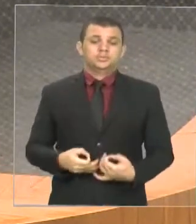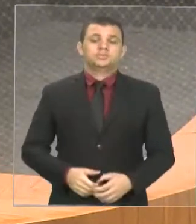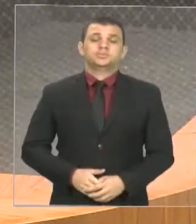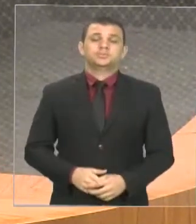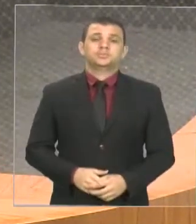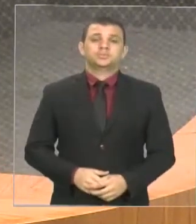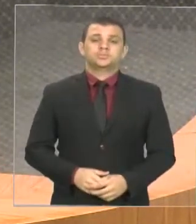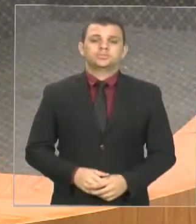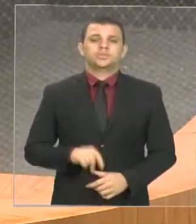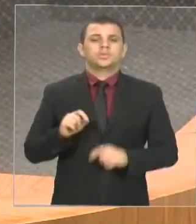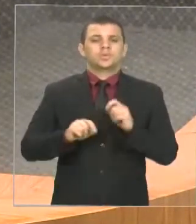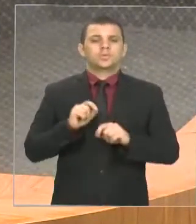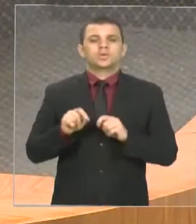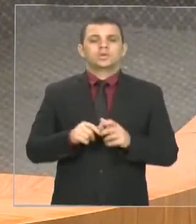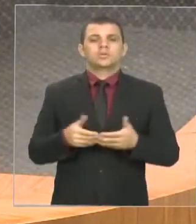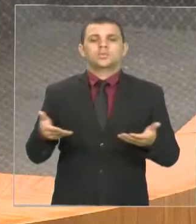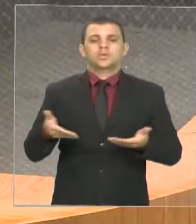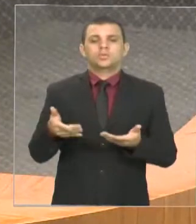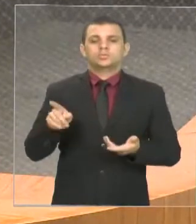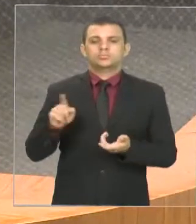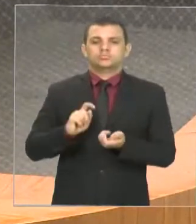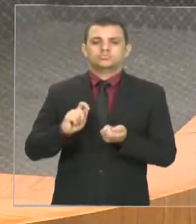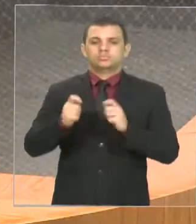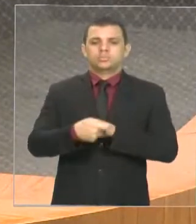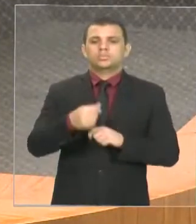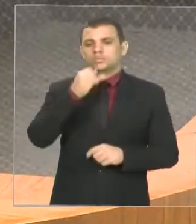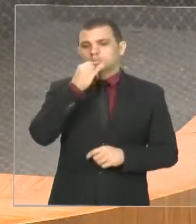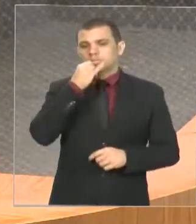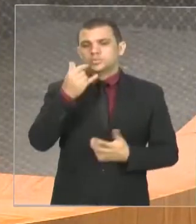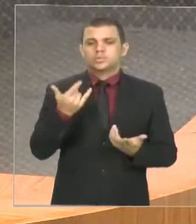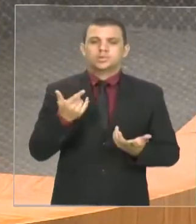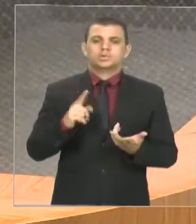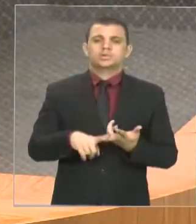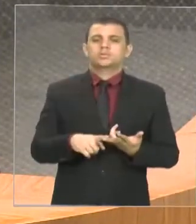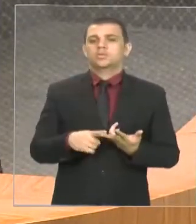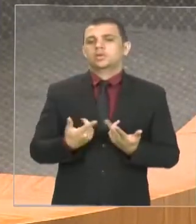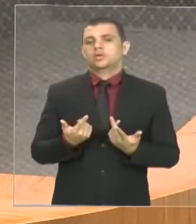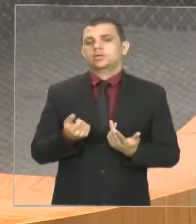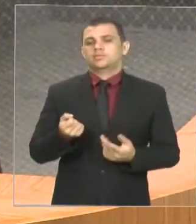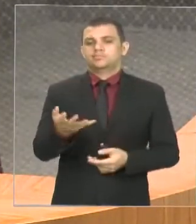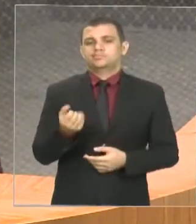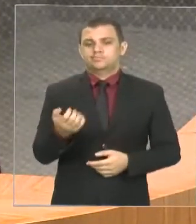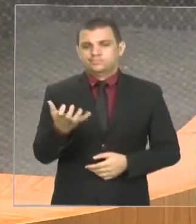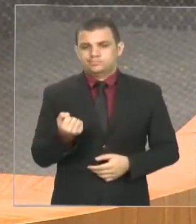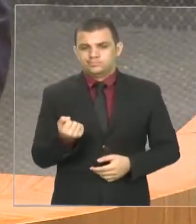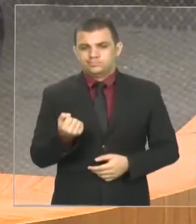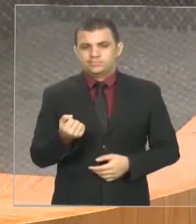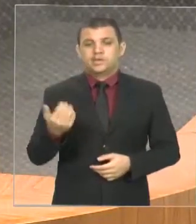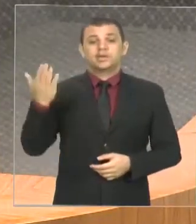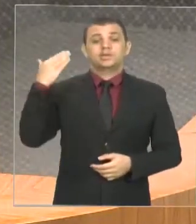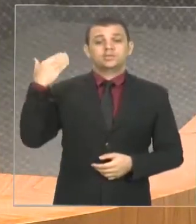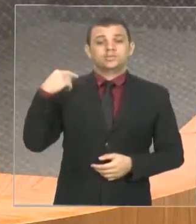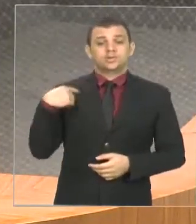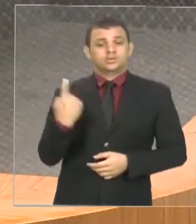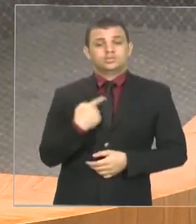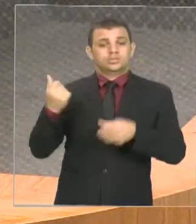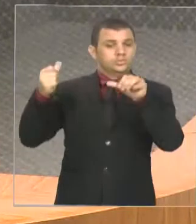Por que que esses ajustes, por exemplo, na Previdência, não foram feitos quando a gente não estava em crise?